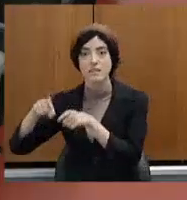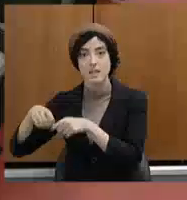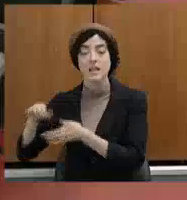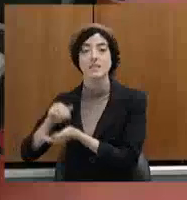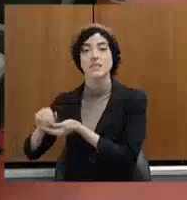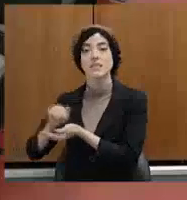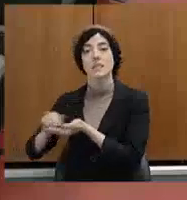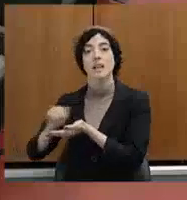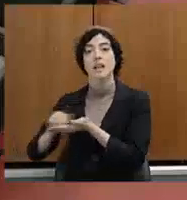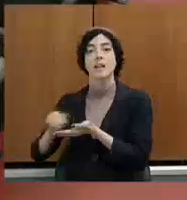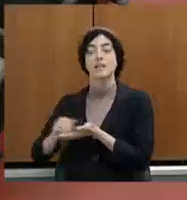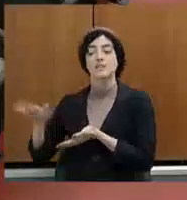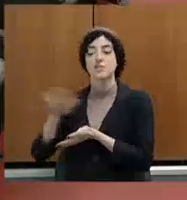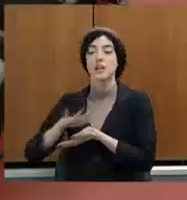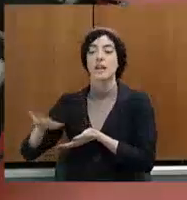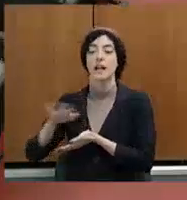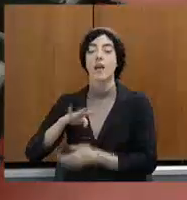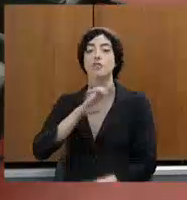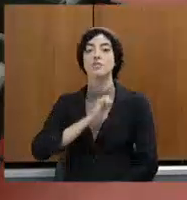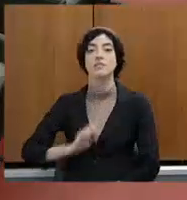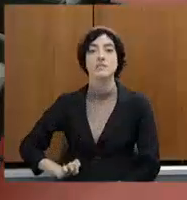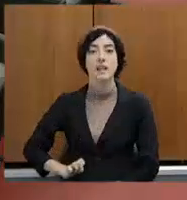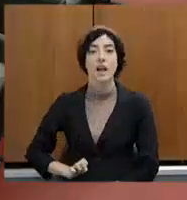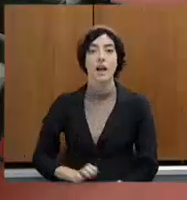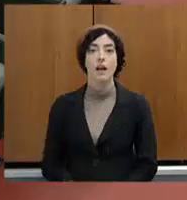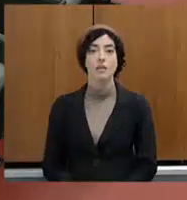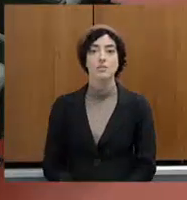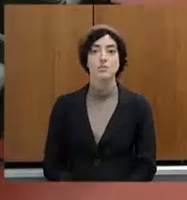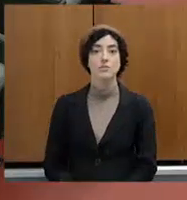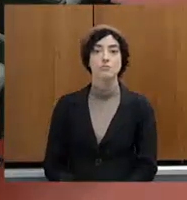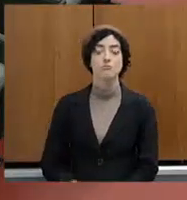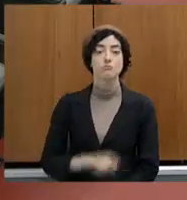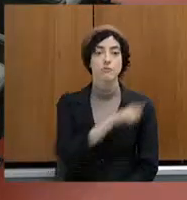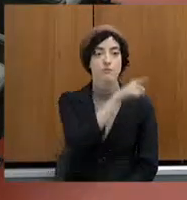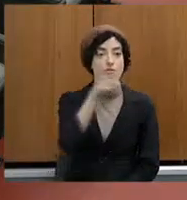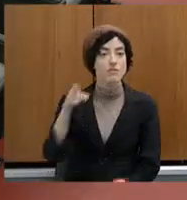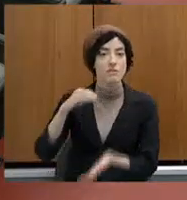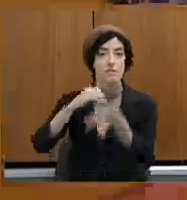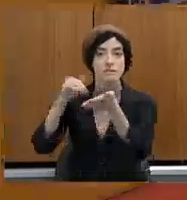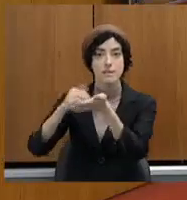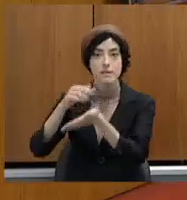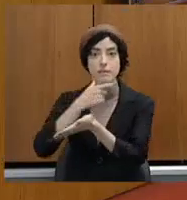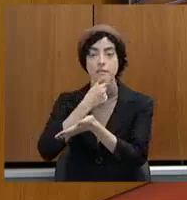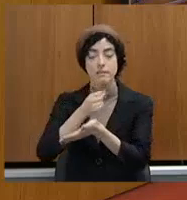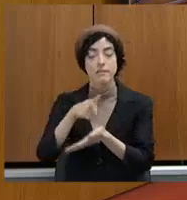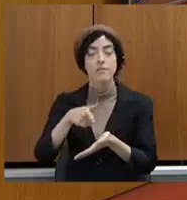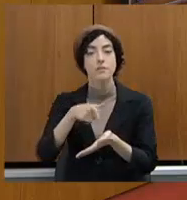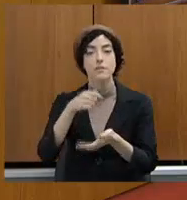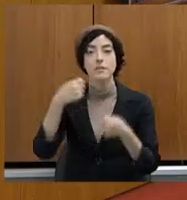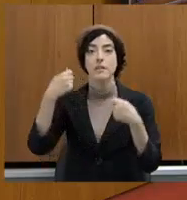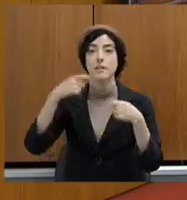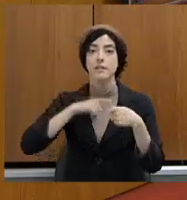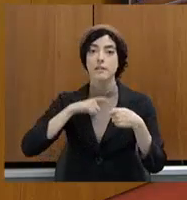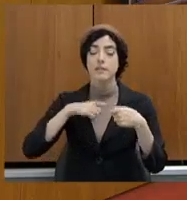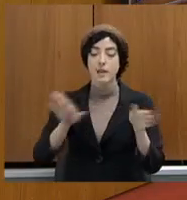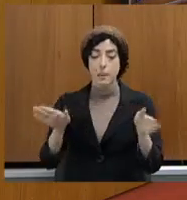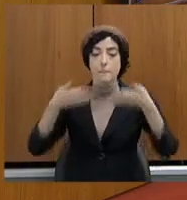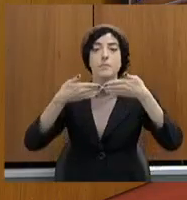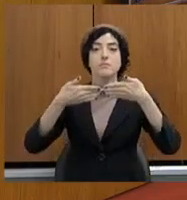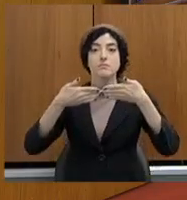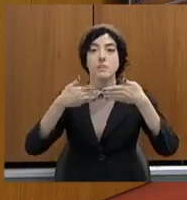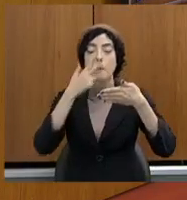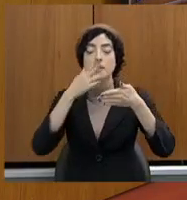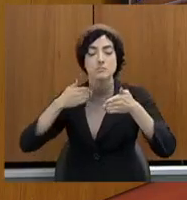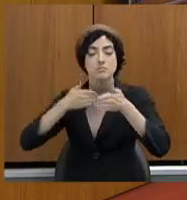é a SEGOB. São os senhores secretários é que fazem essa barreira. E a barreira é para não chegar direto no